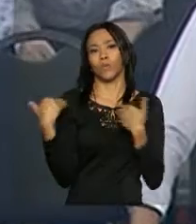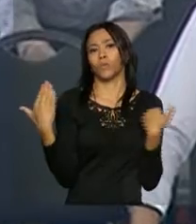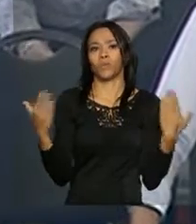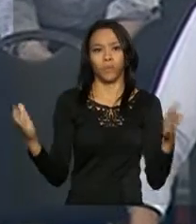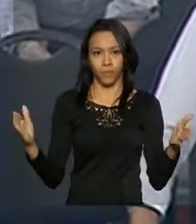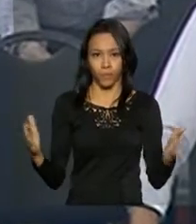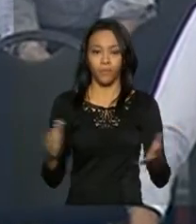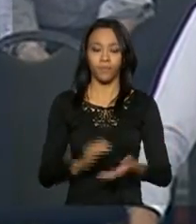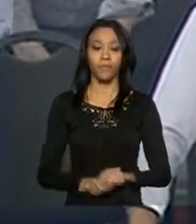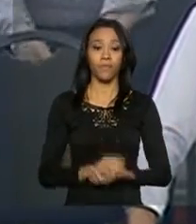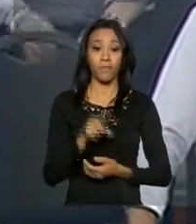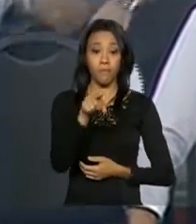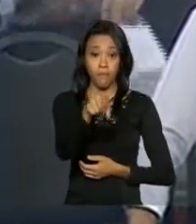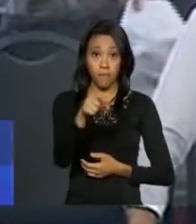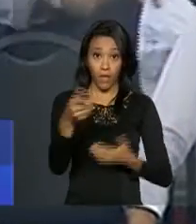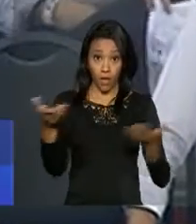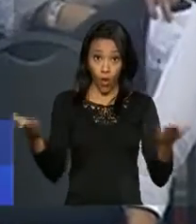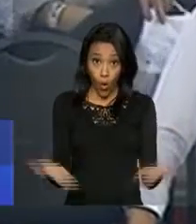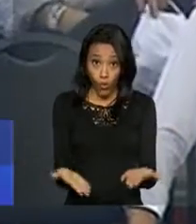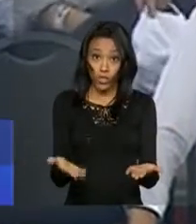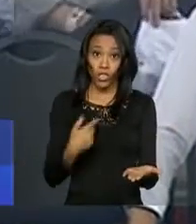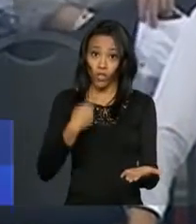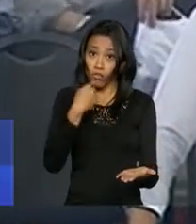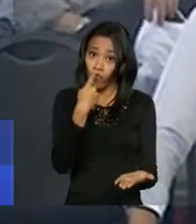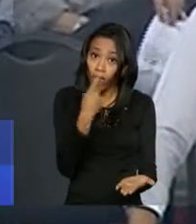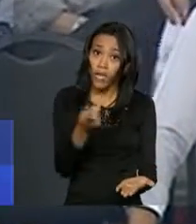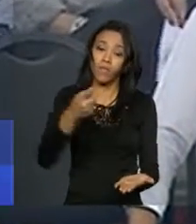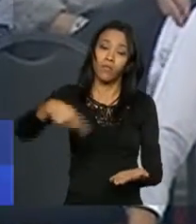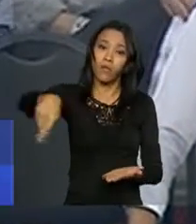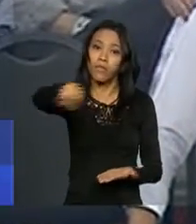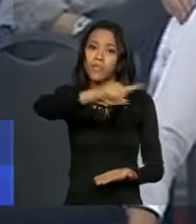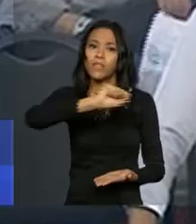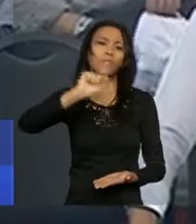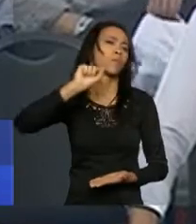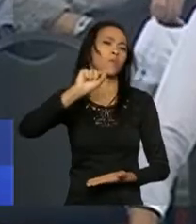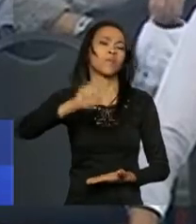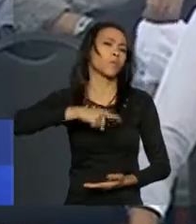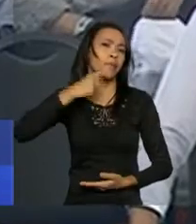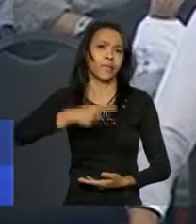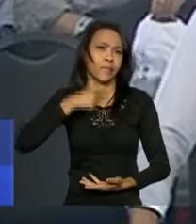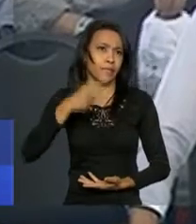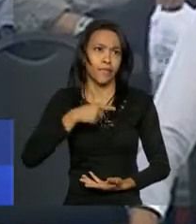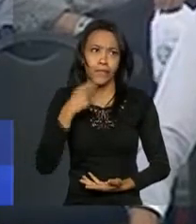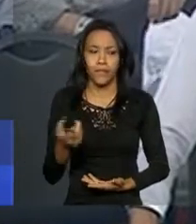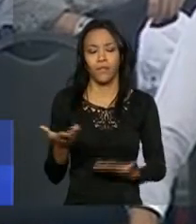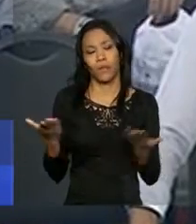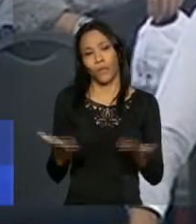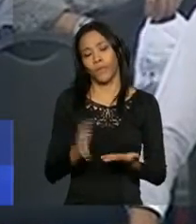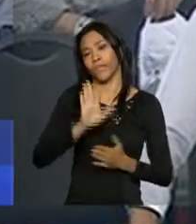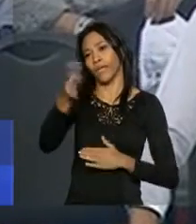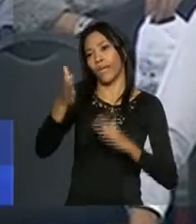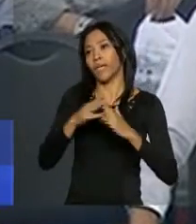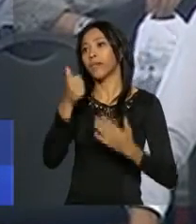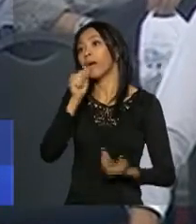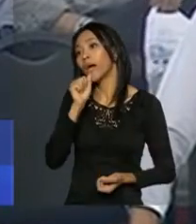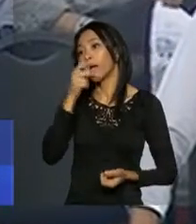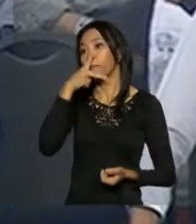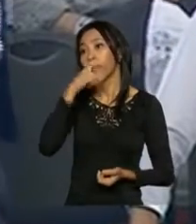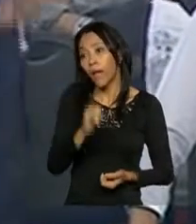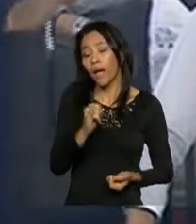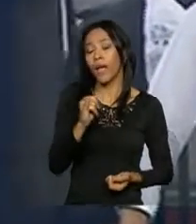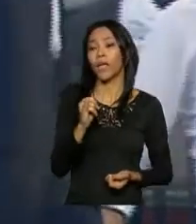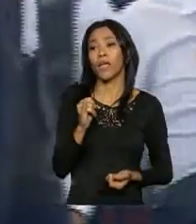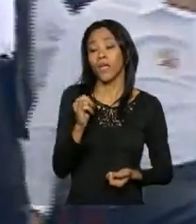Uma palavra de ordem daqui para frente. E eu estou dizendo para vocês o seguinte, não adianta ir hoje em casa e falar, mãe, pai,